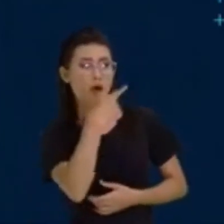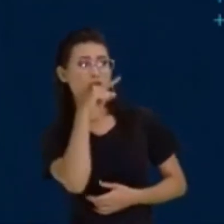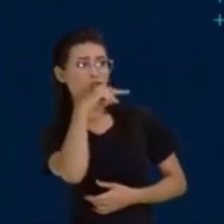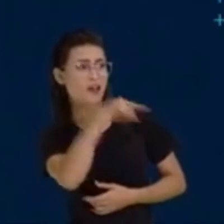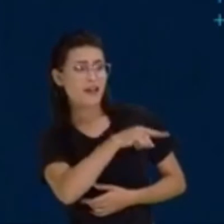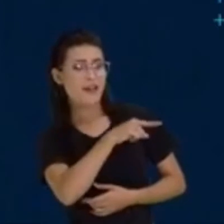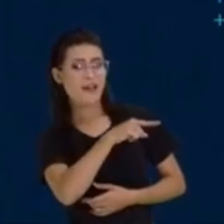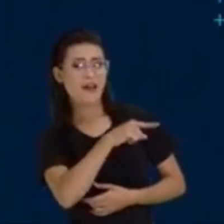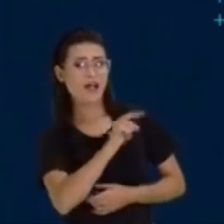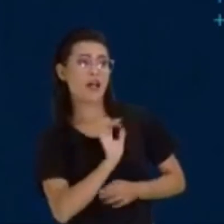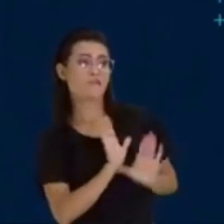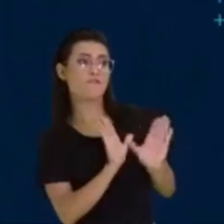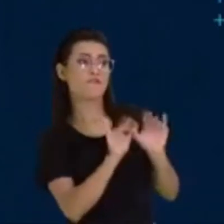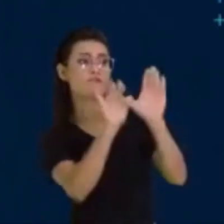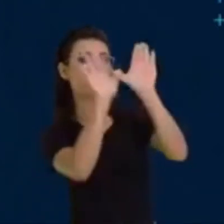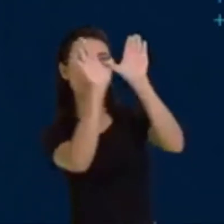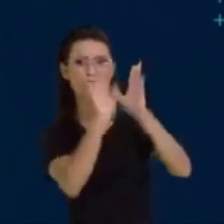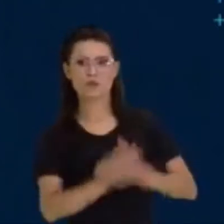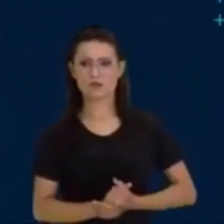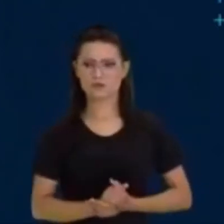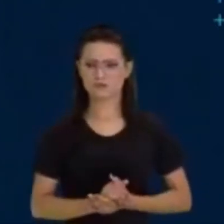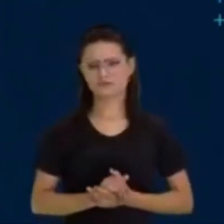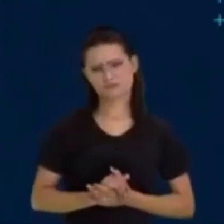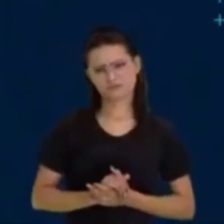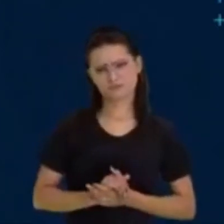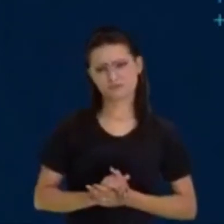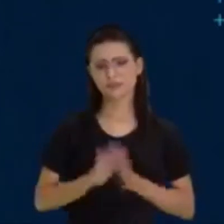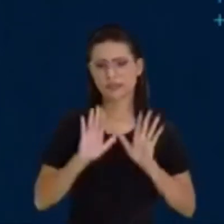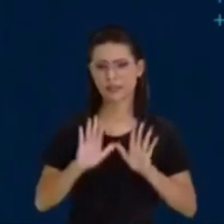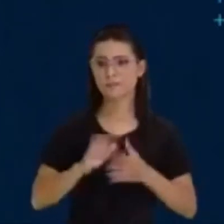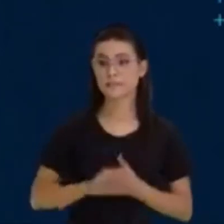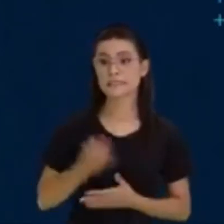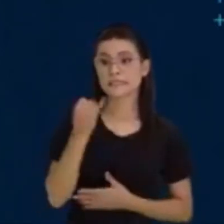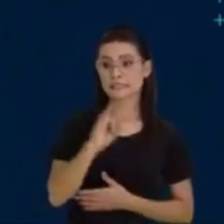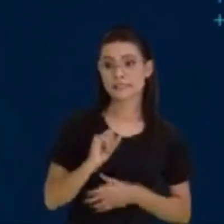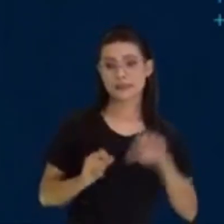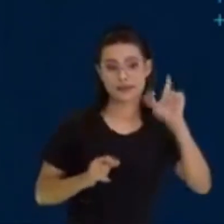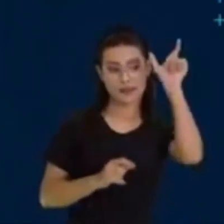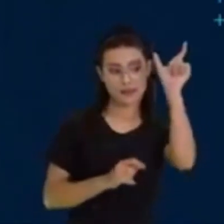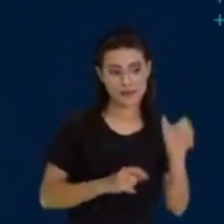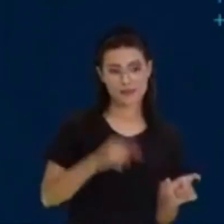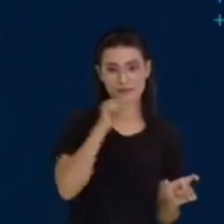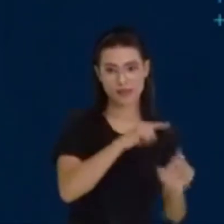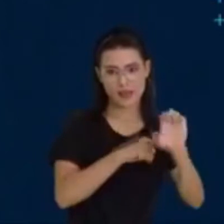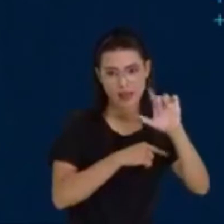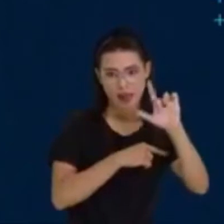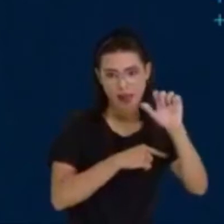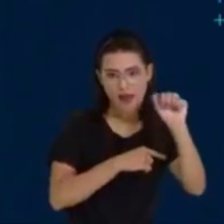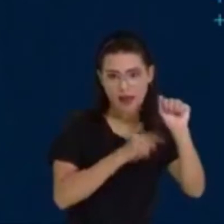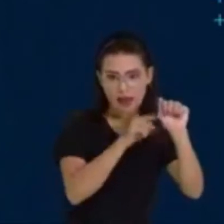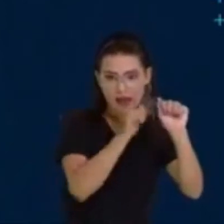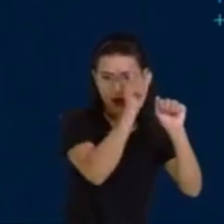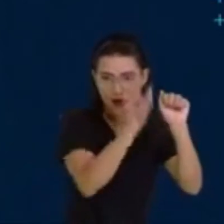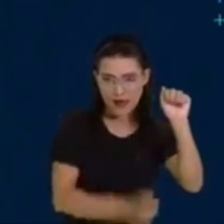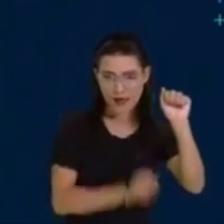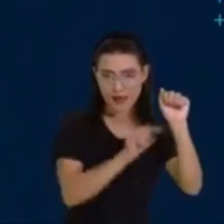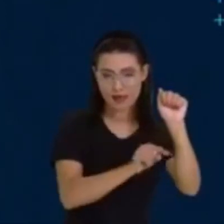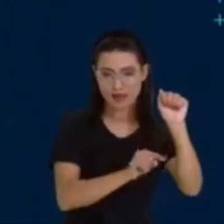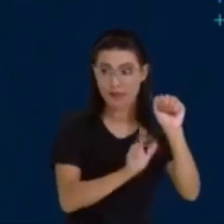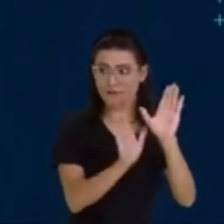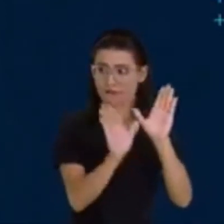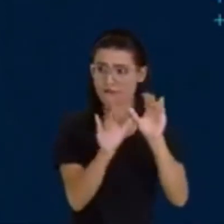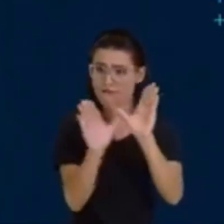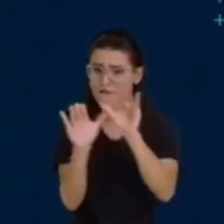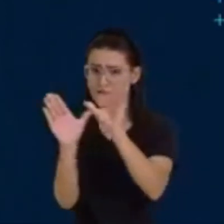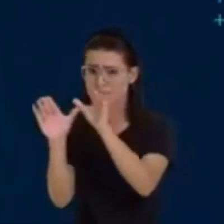voado por aí. Vamos raciocinar. Se esse ser voa, se esse ser deve ter